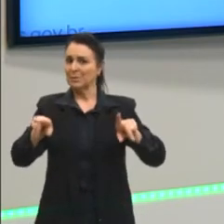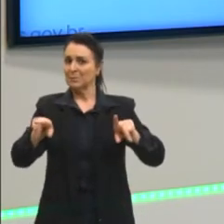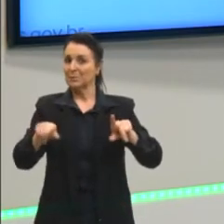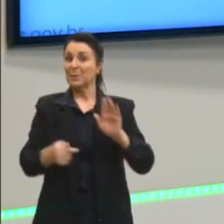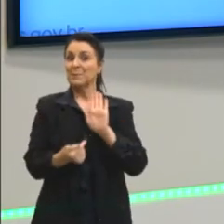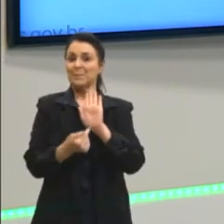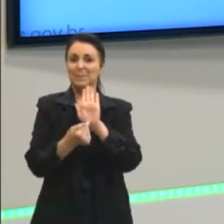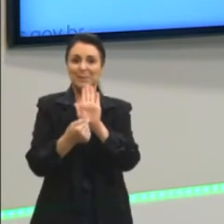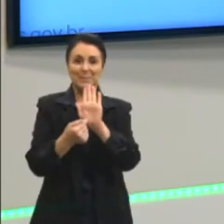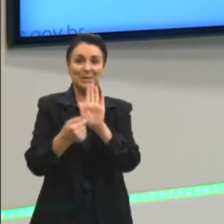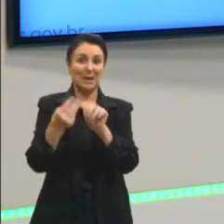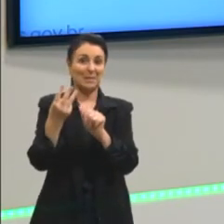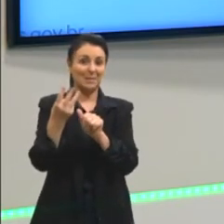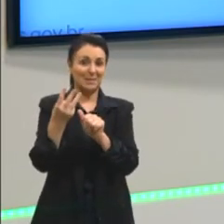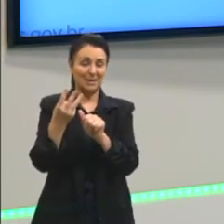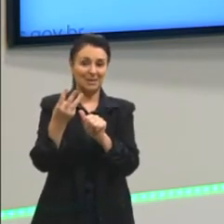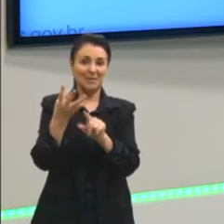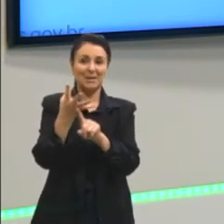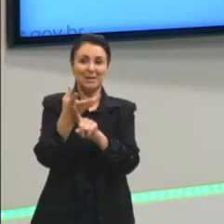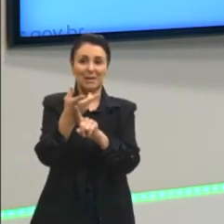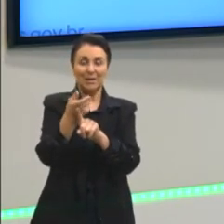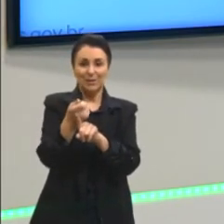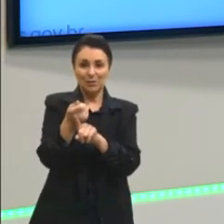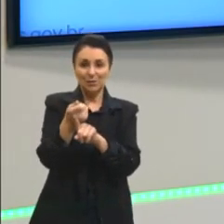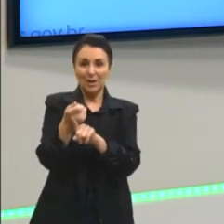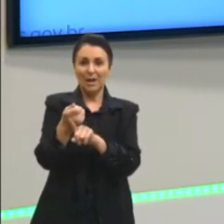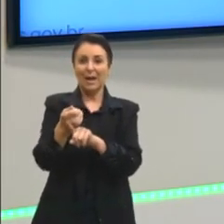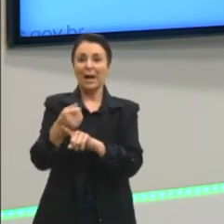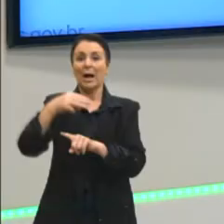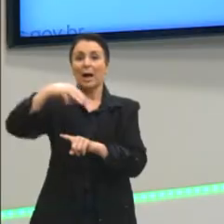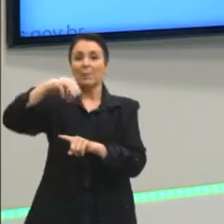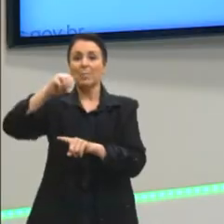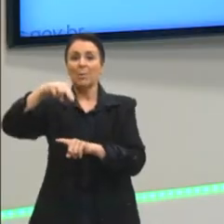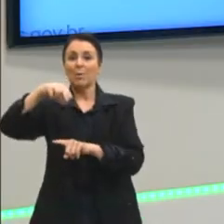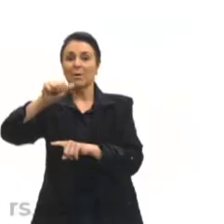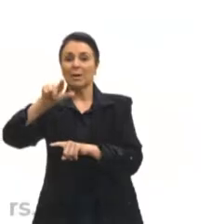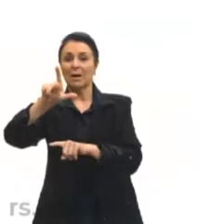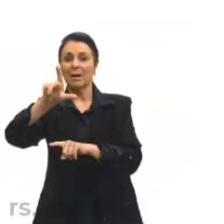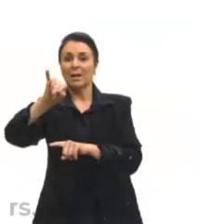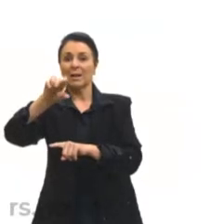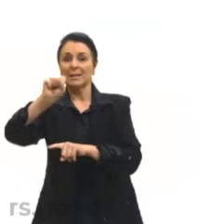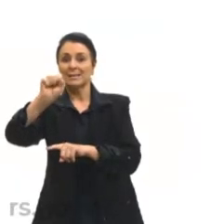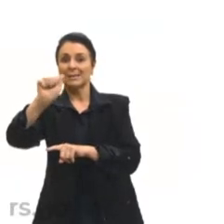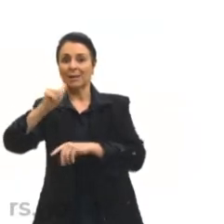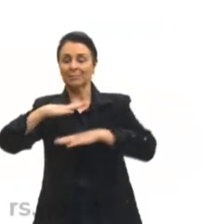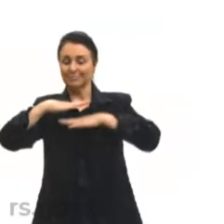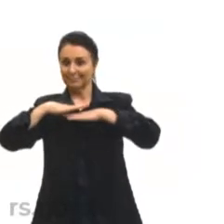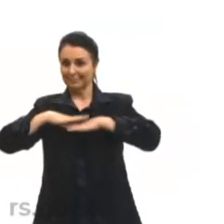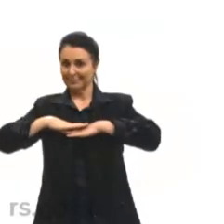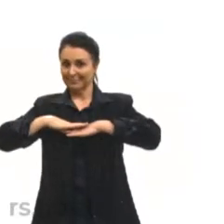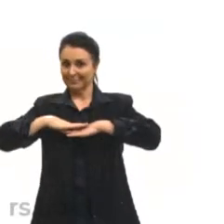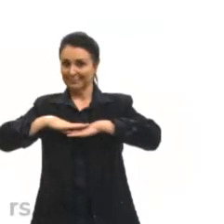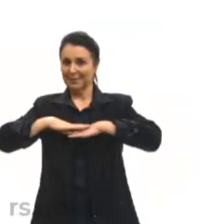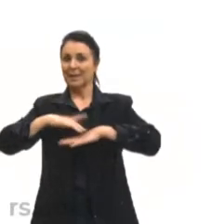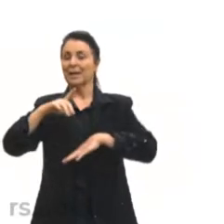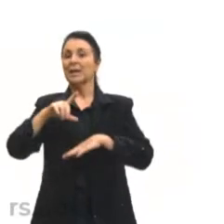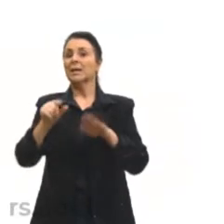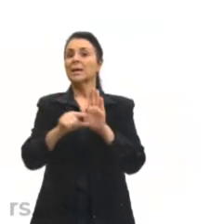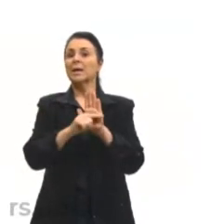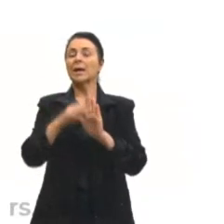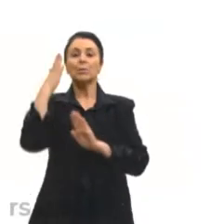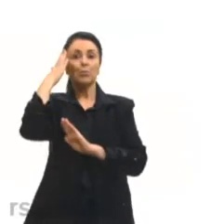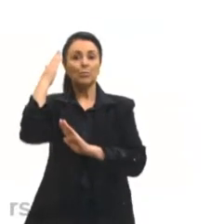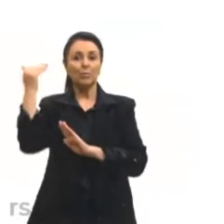terceira arte, eu trouxe aqui para vocês a Mona Lisa, do Leonardo da Vinci, que eu acredito que seja talvez